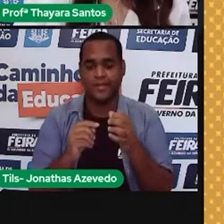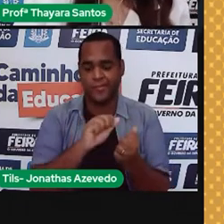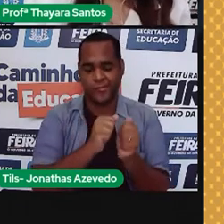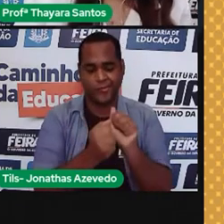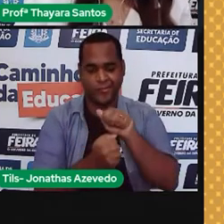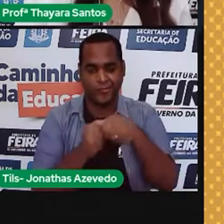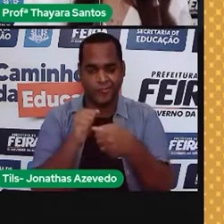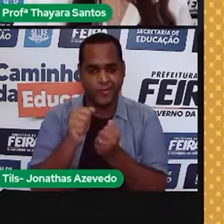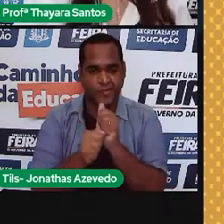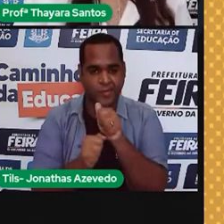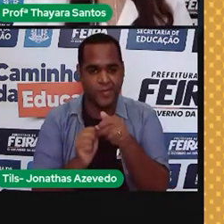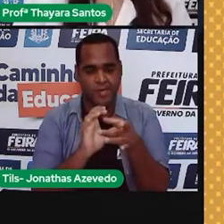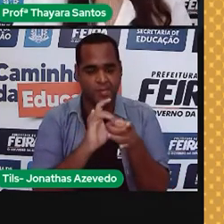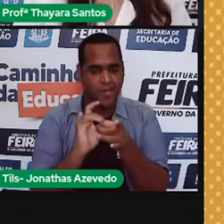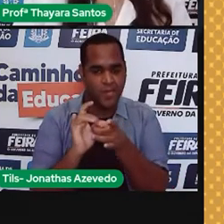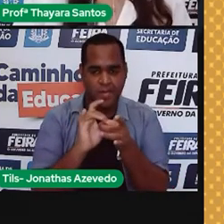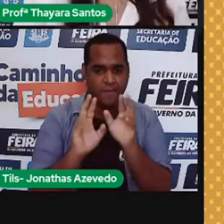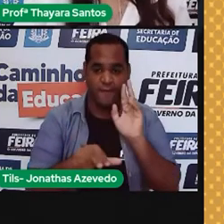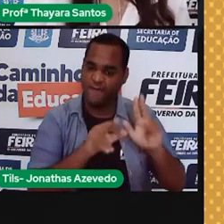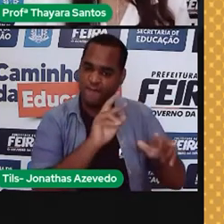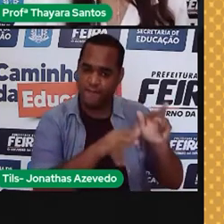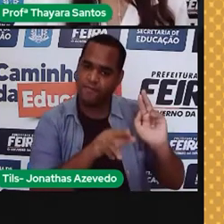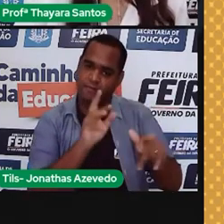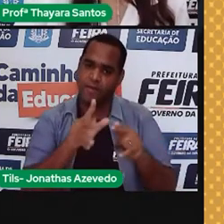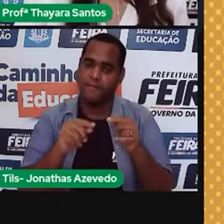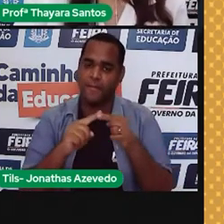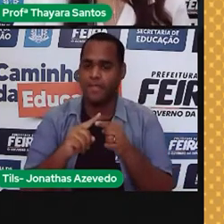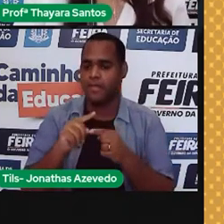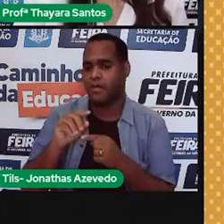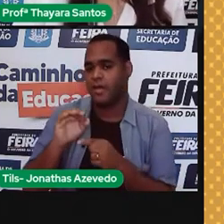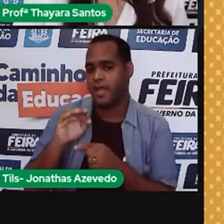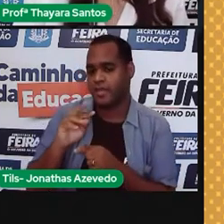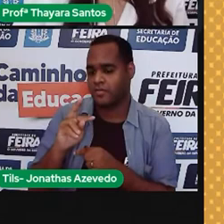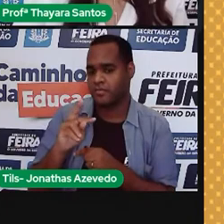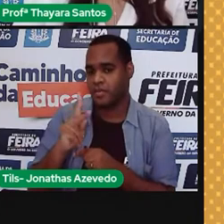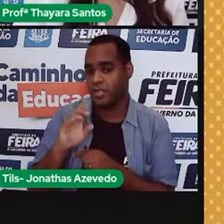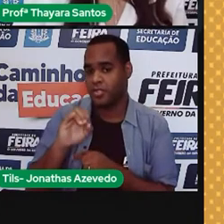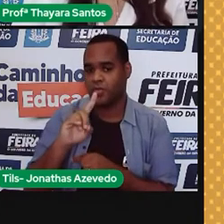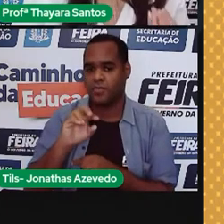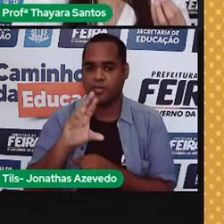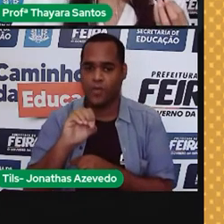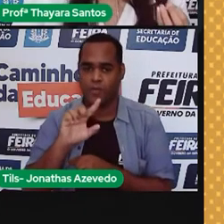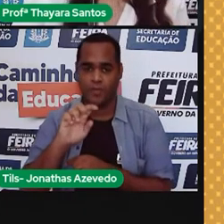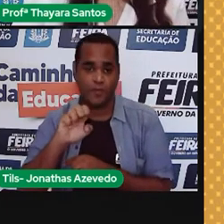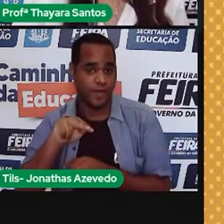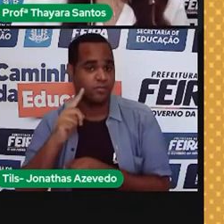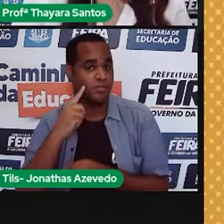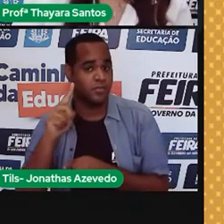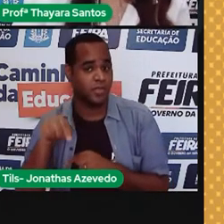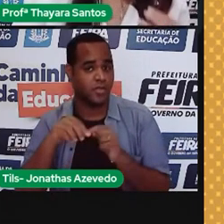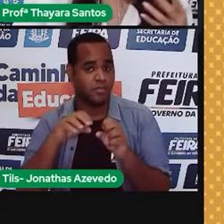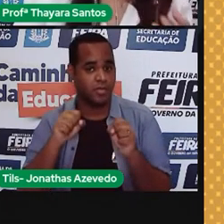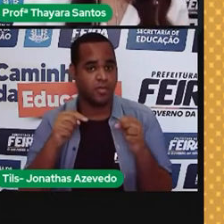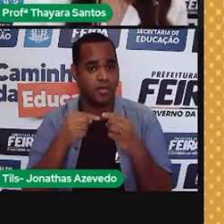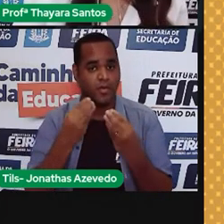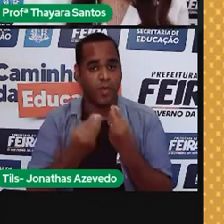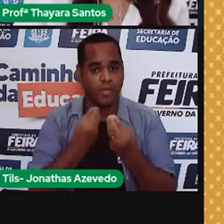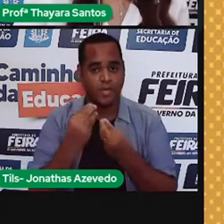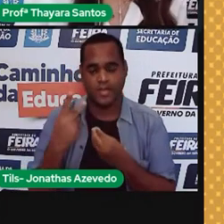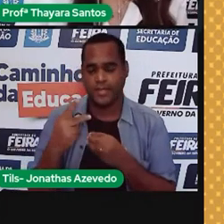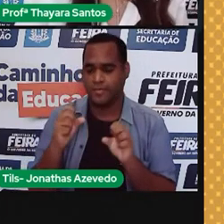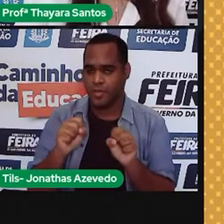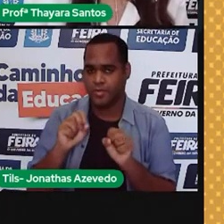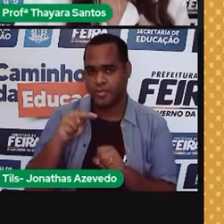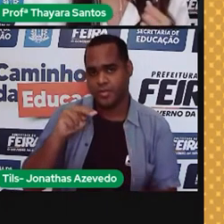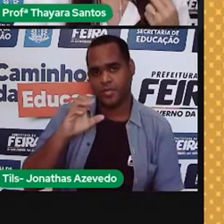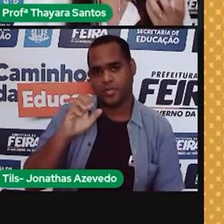de átomos diferentes. Geralmente são átomos de hidrogênios que estão envolvidos ali nesse processo. A energia nuclear, ela tem grande potencial, porque ela